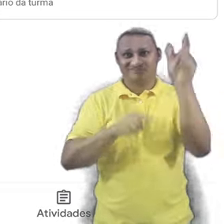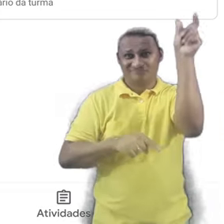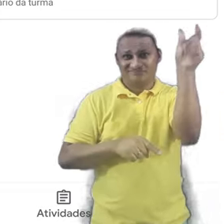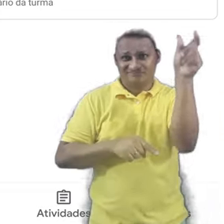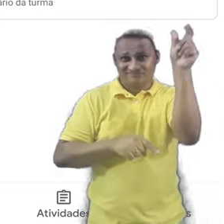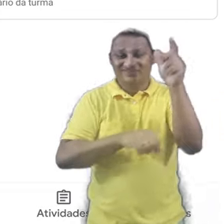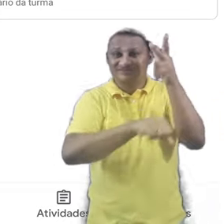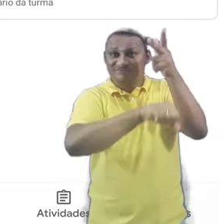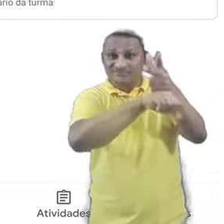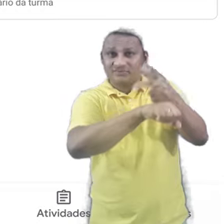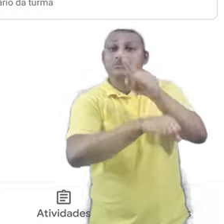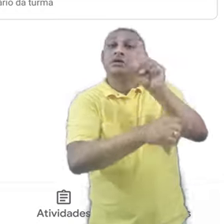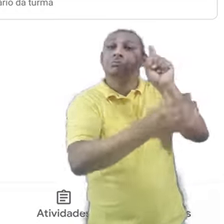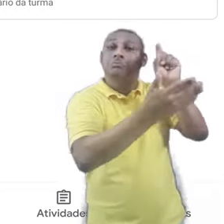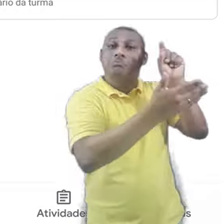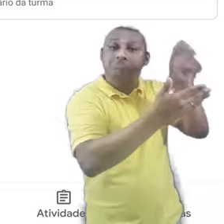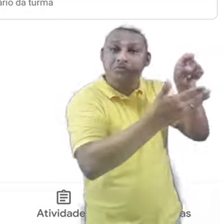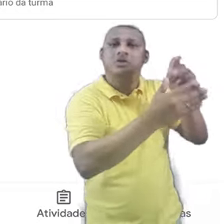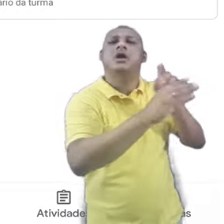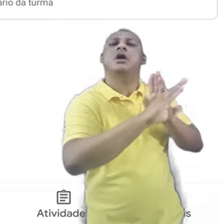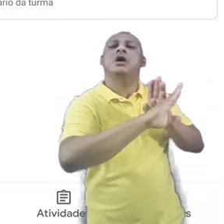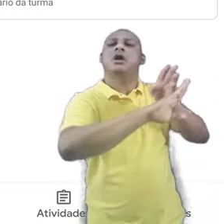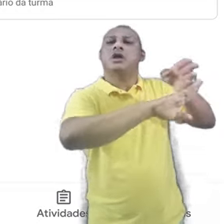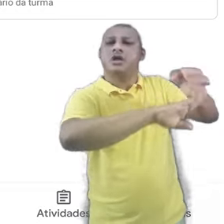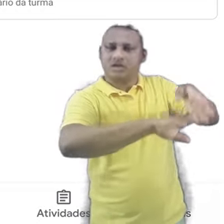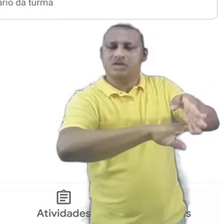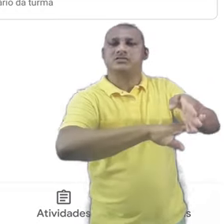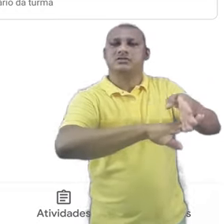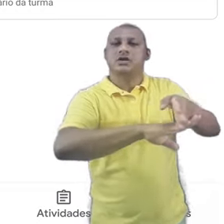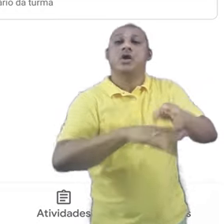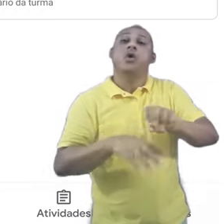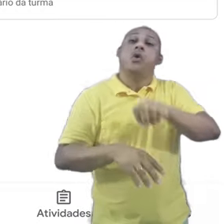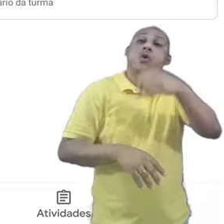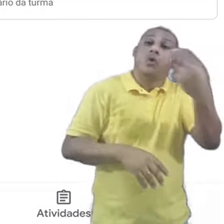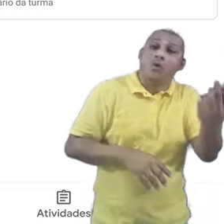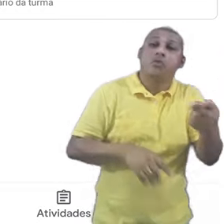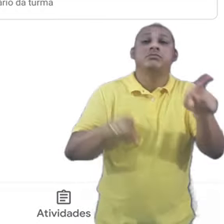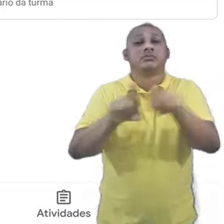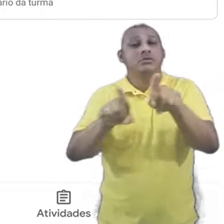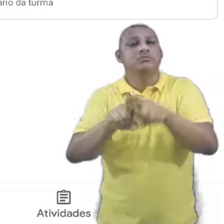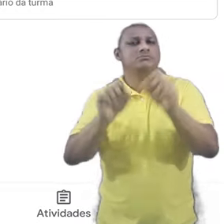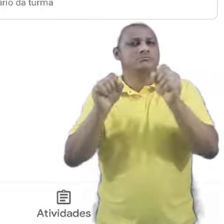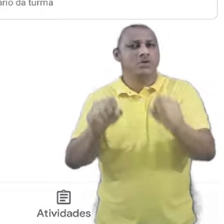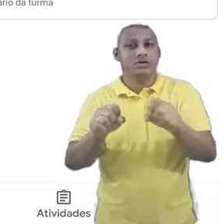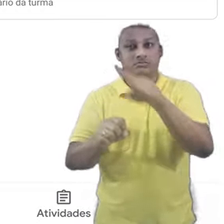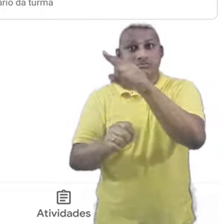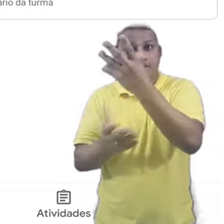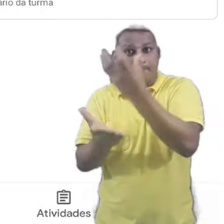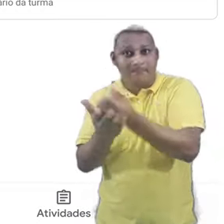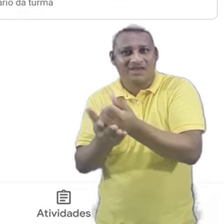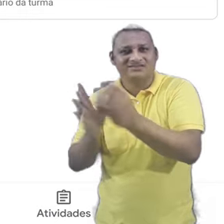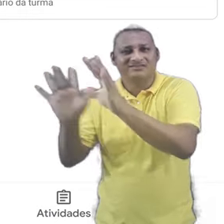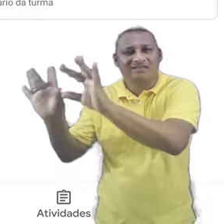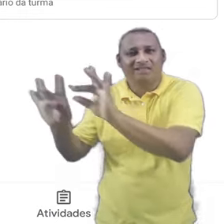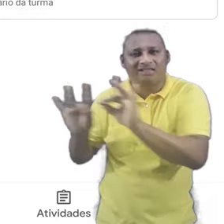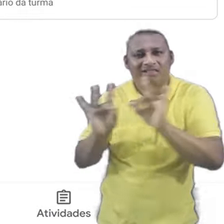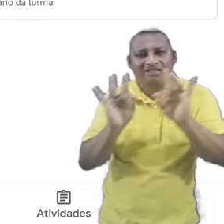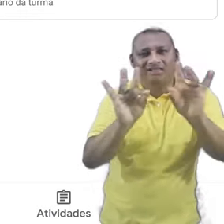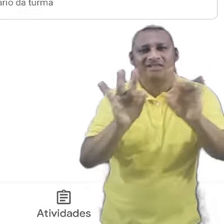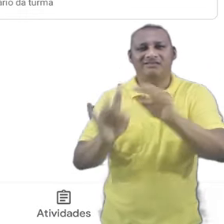Para entrar nessa sala, basta clicar nesse ícone. Também é possível entrar em uma reunião a partir de um link,